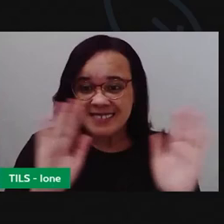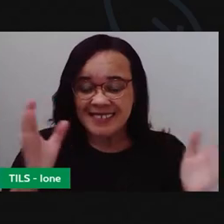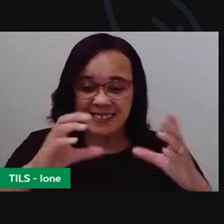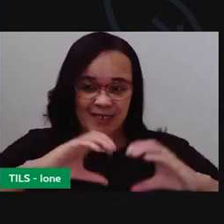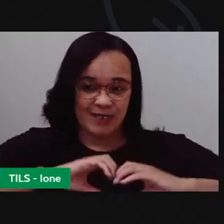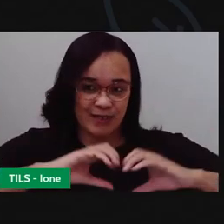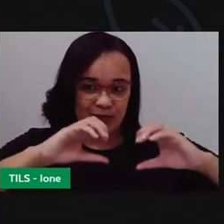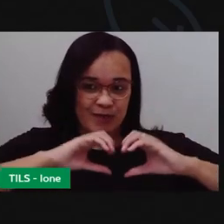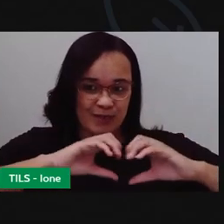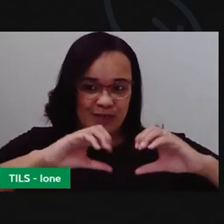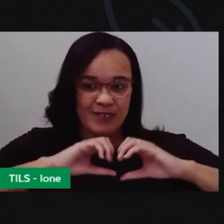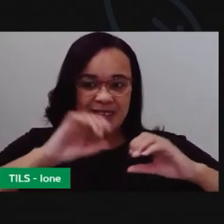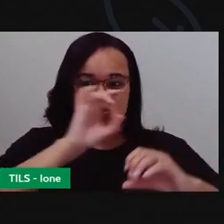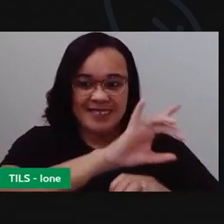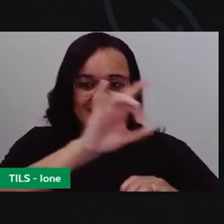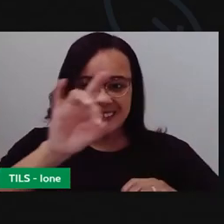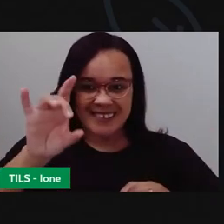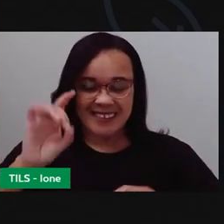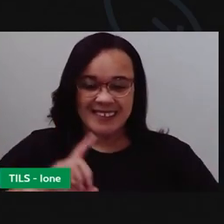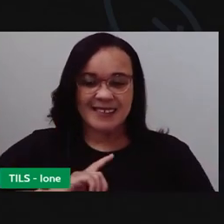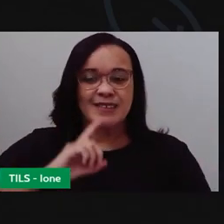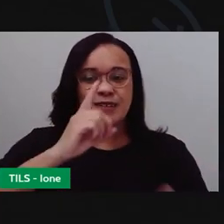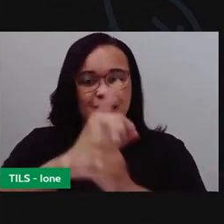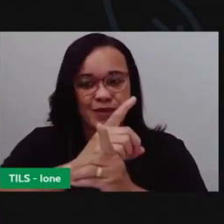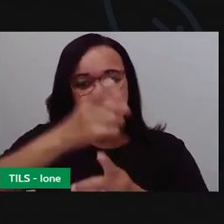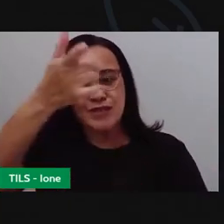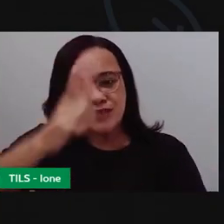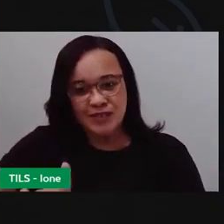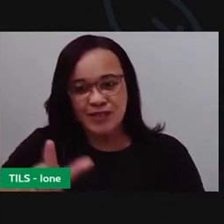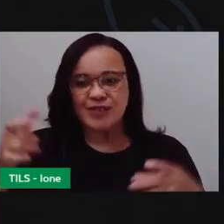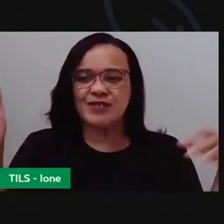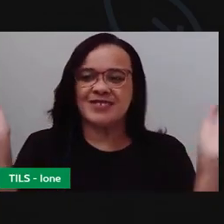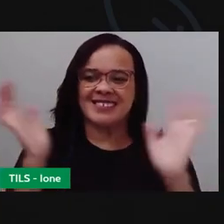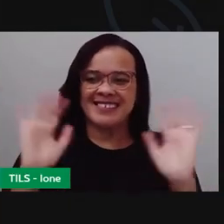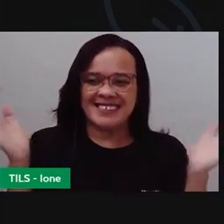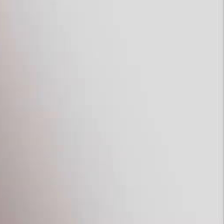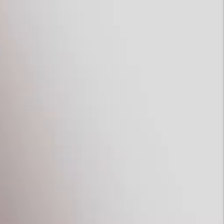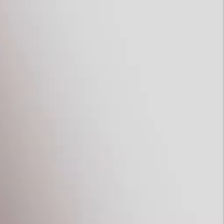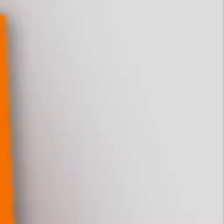no coração de vocês. Até o próximo encontro. Tchau.